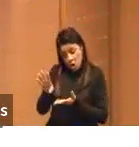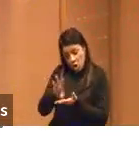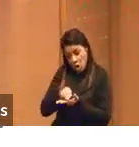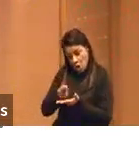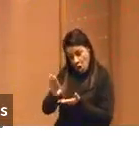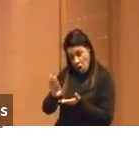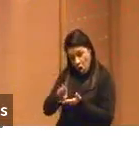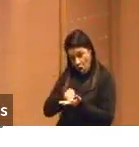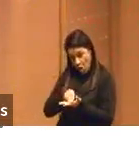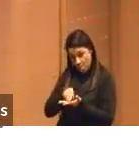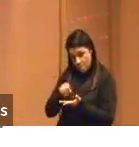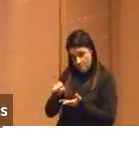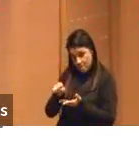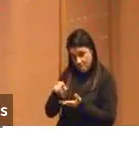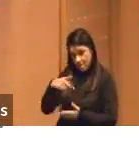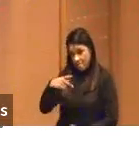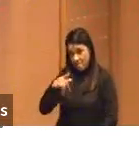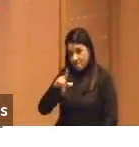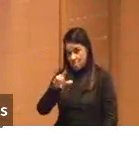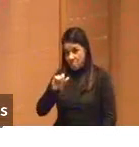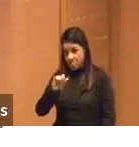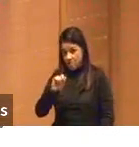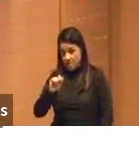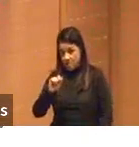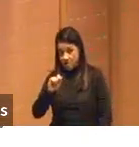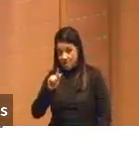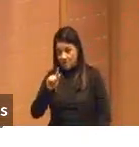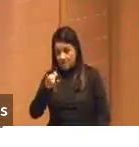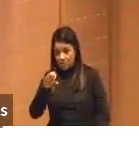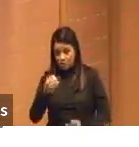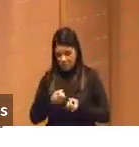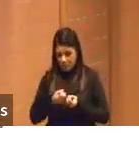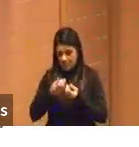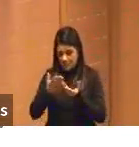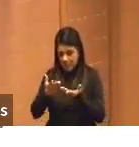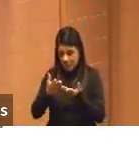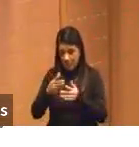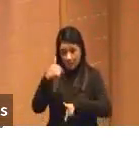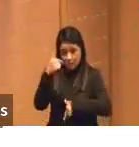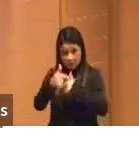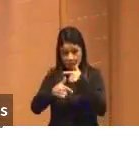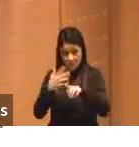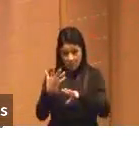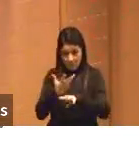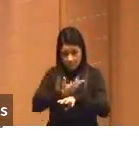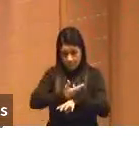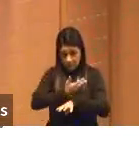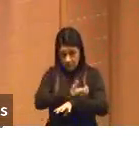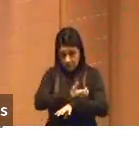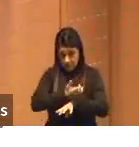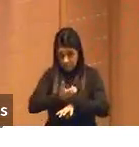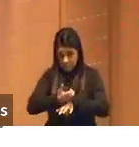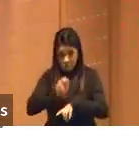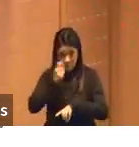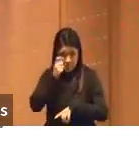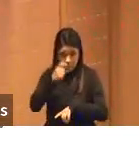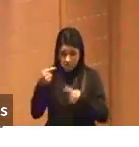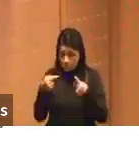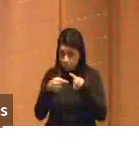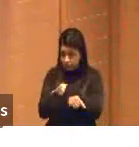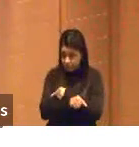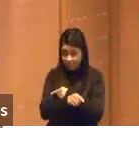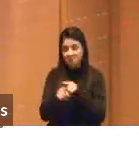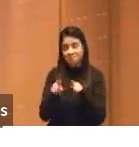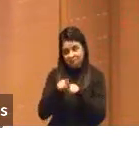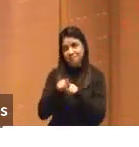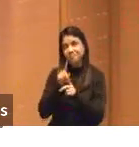-lo para o plágio, para se livrar daquela disciplina, para entregar aquele trabalho que não tem nada a ver com os seus interesses, você também vai encontrar isso